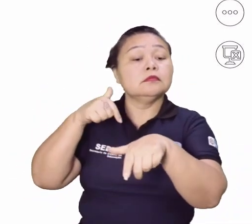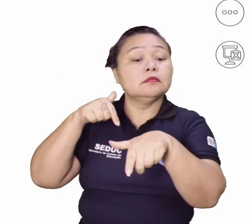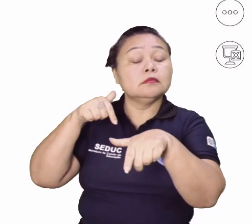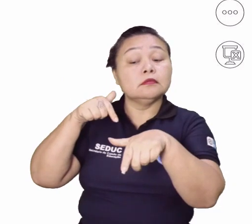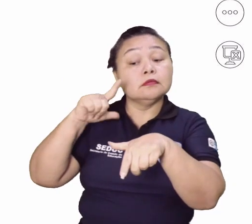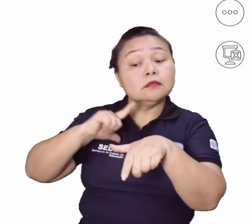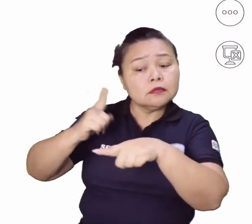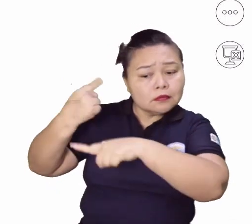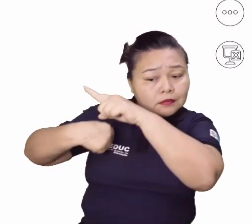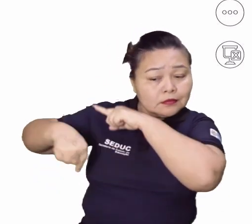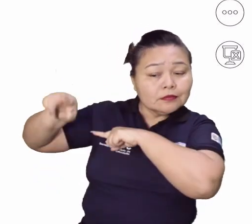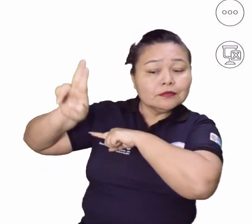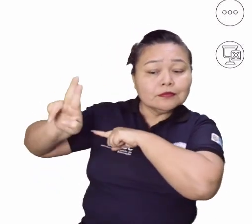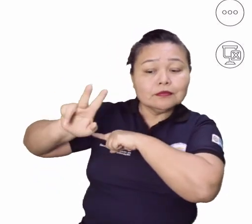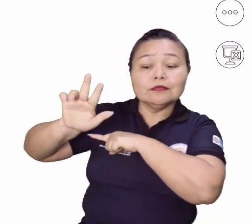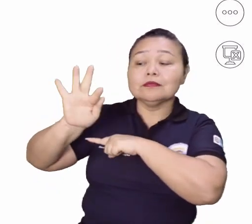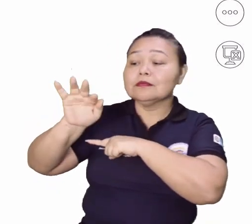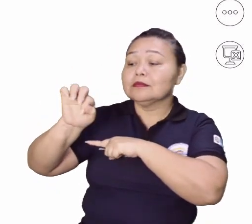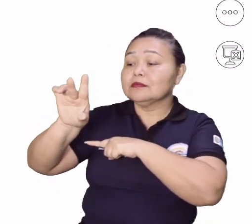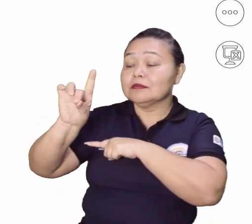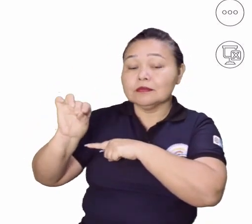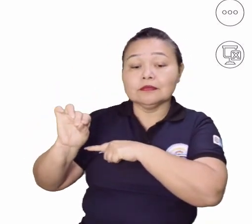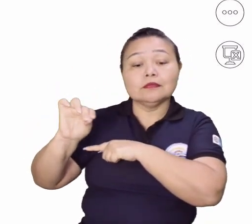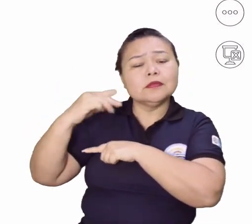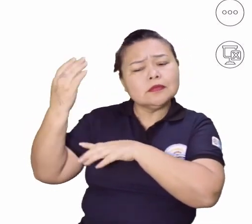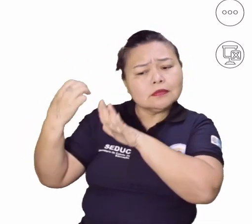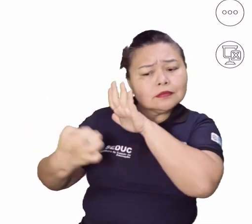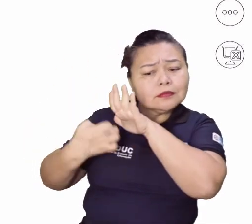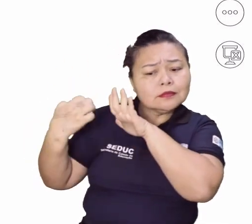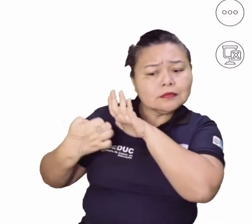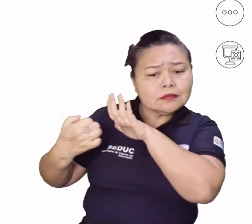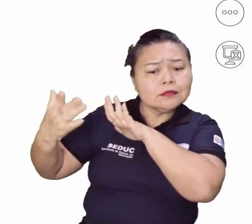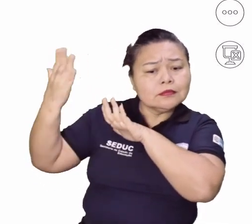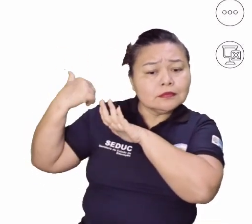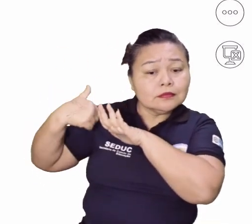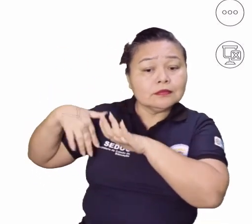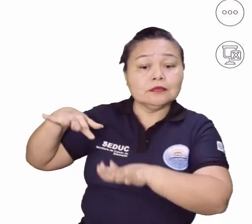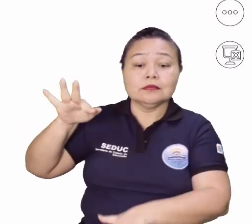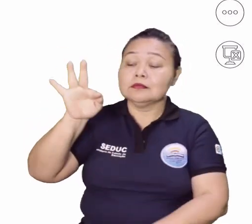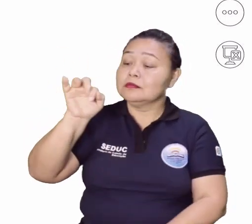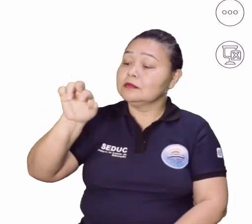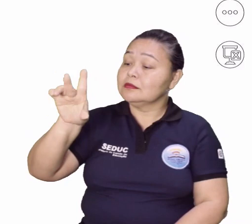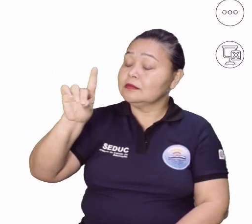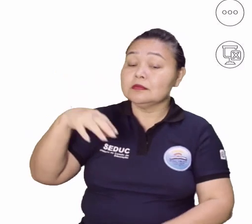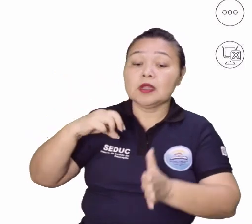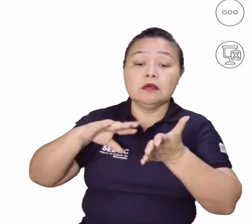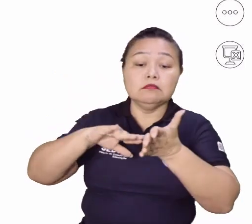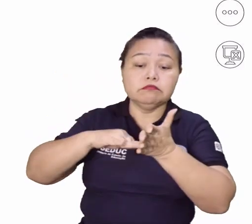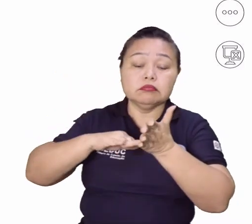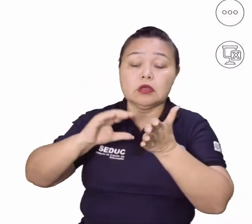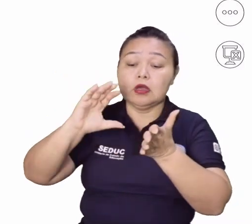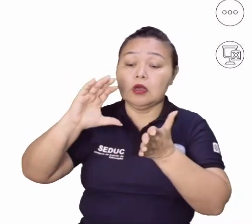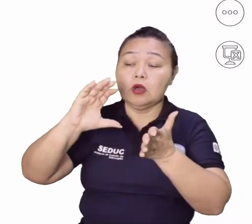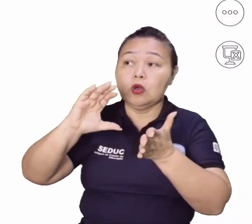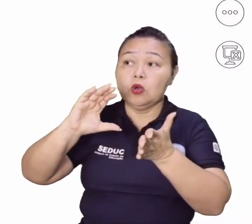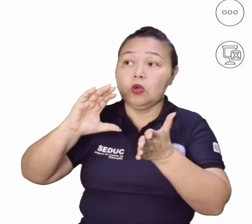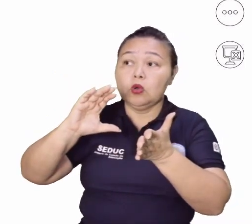por Henry Ford em sua fábrica. O ford motor em